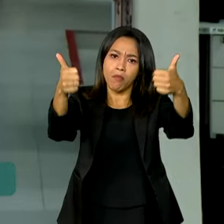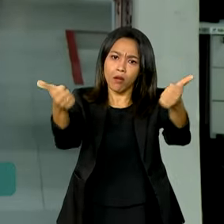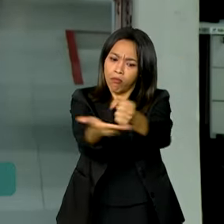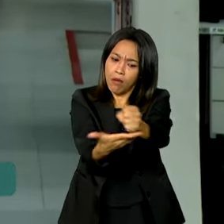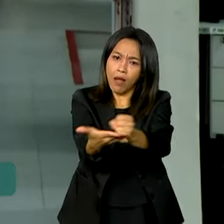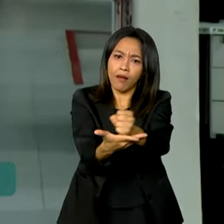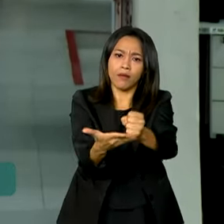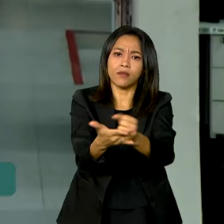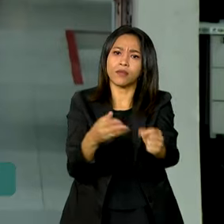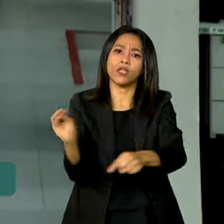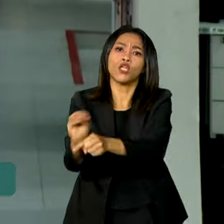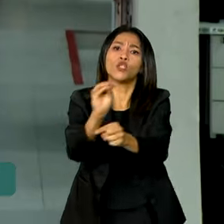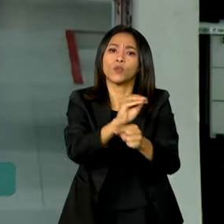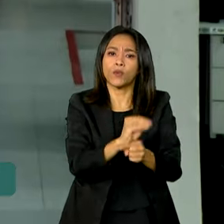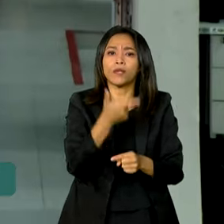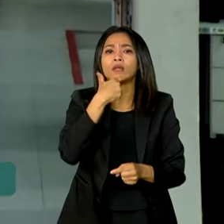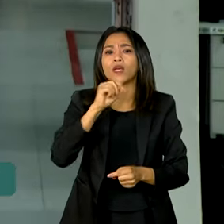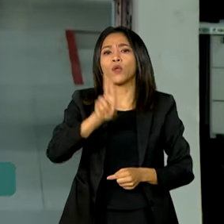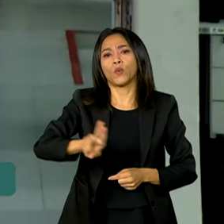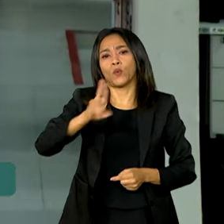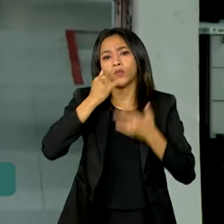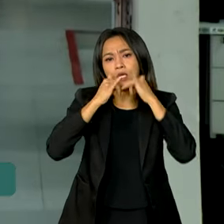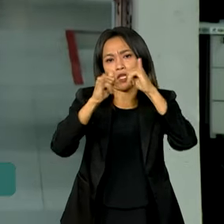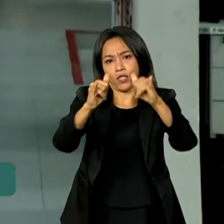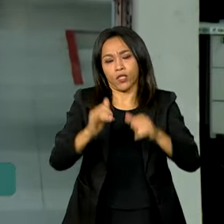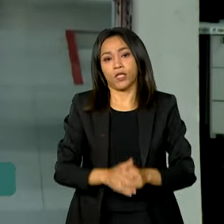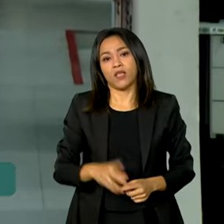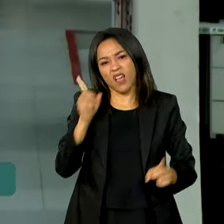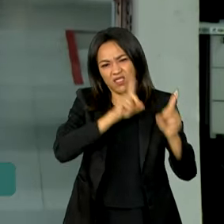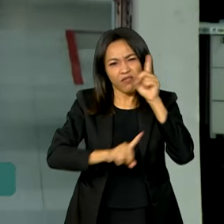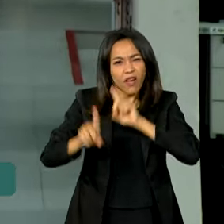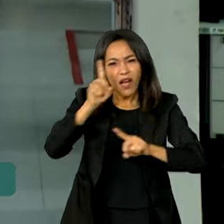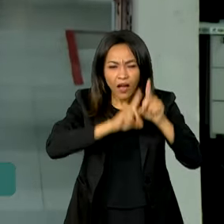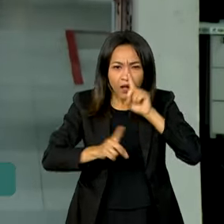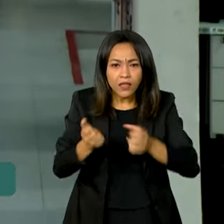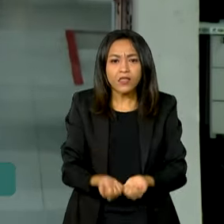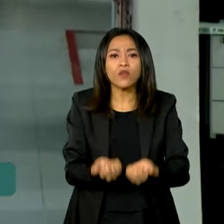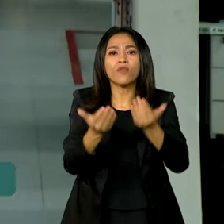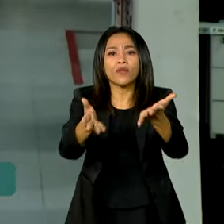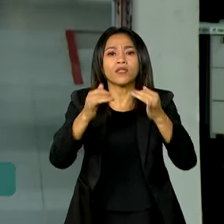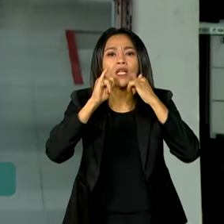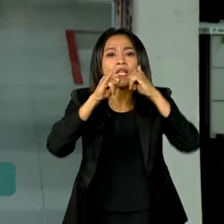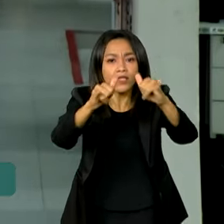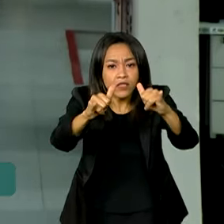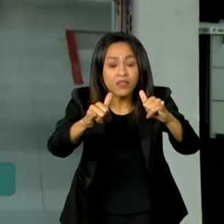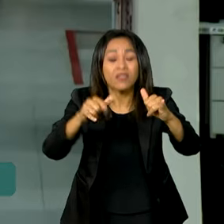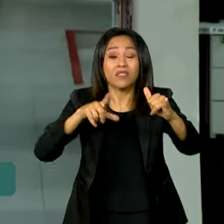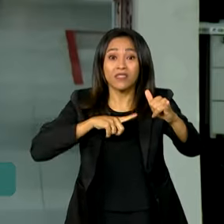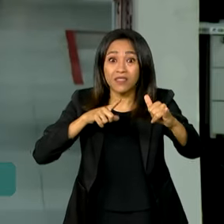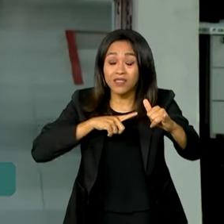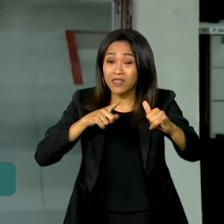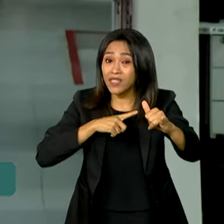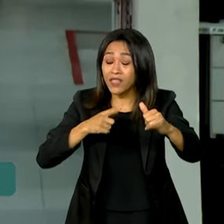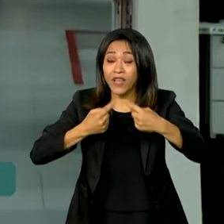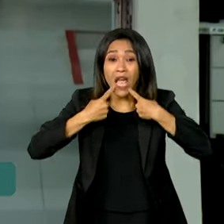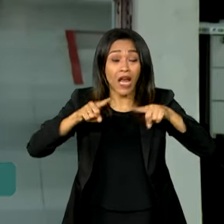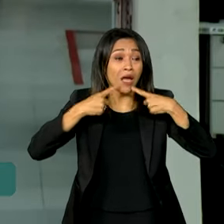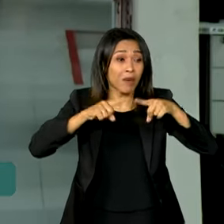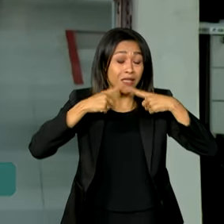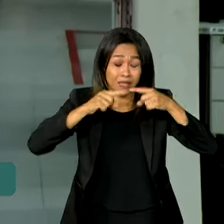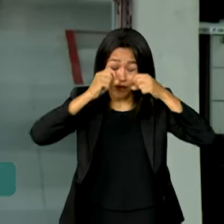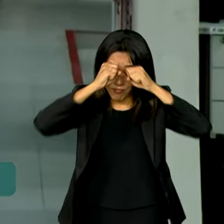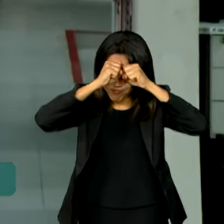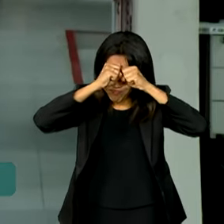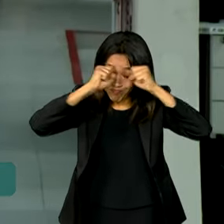proteção ao usuário. As falhas na prestação do serviço de energia elétrica provocaram uma onda de reclamações